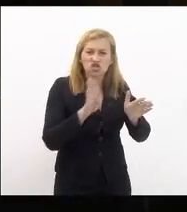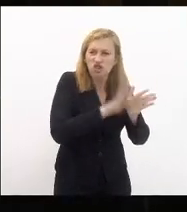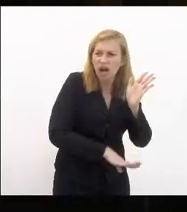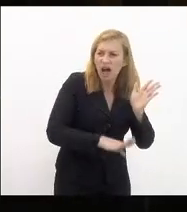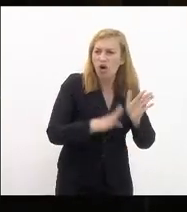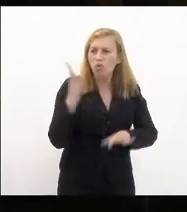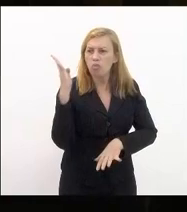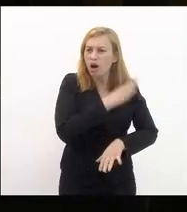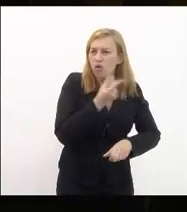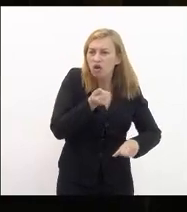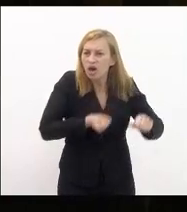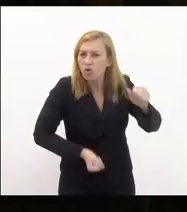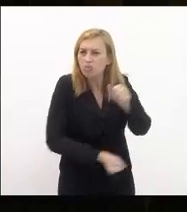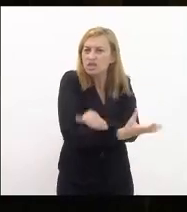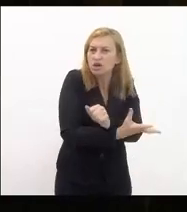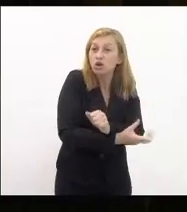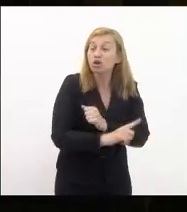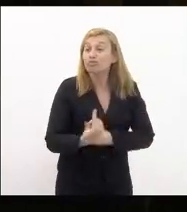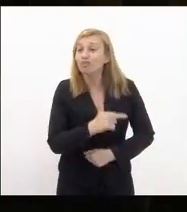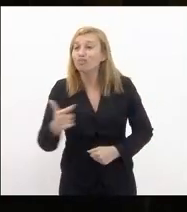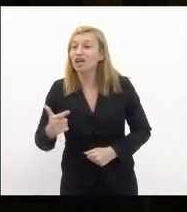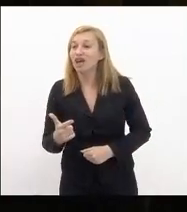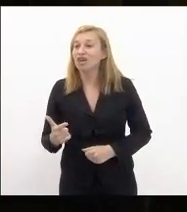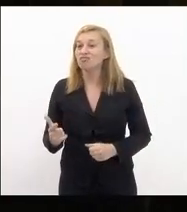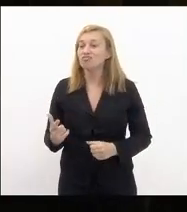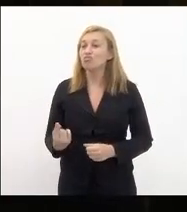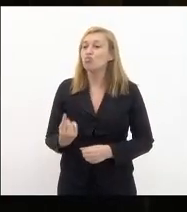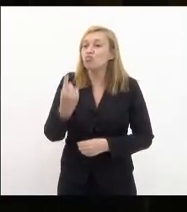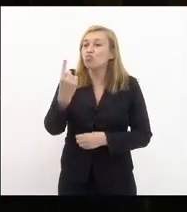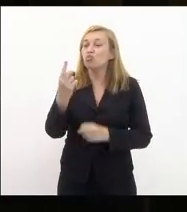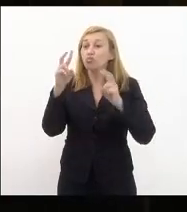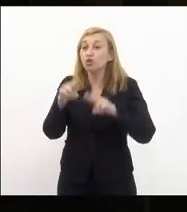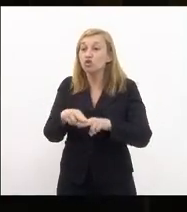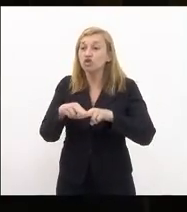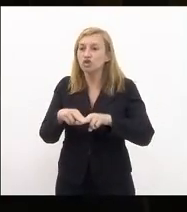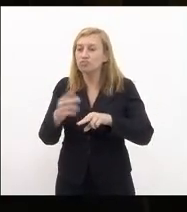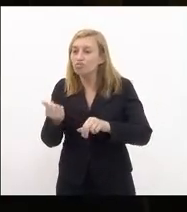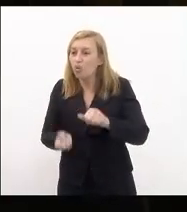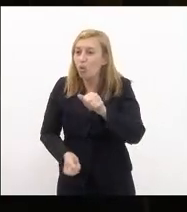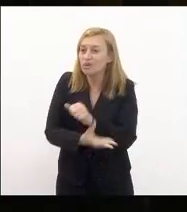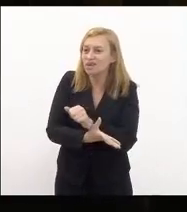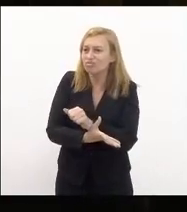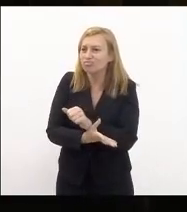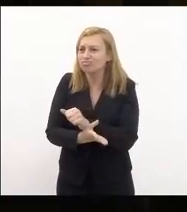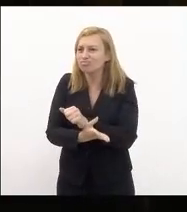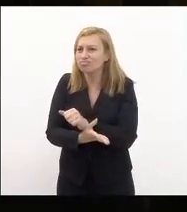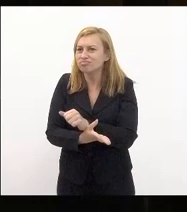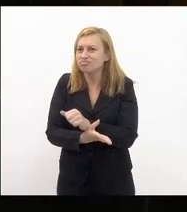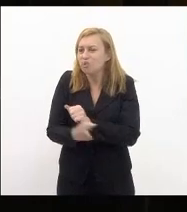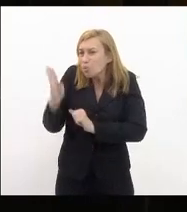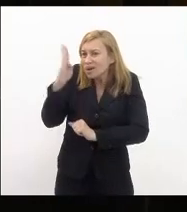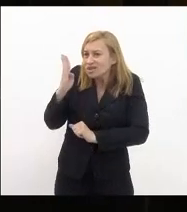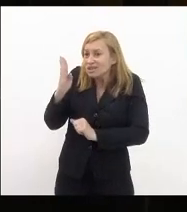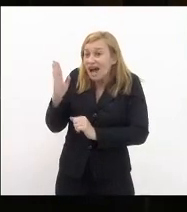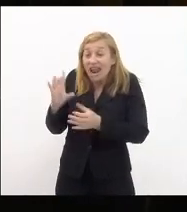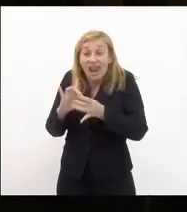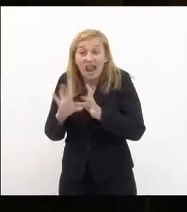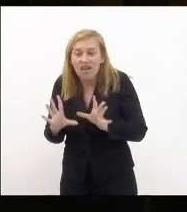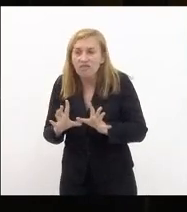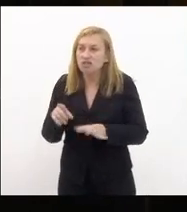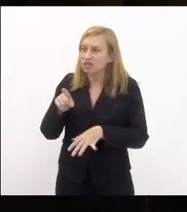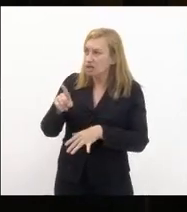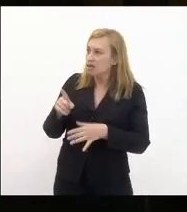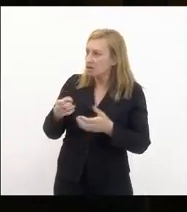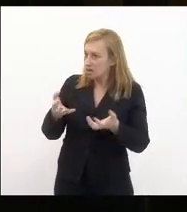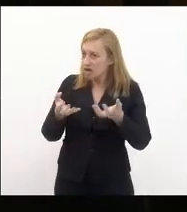não há um caso de corrupção no governo Bolsonaro o Brasil está livre desse mal ora os senhores preferem